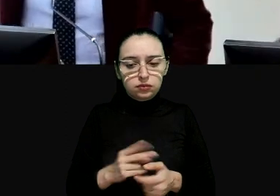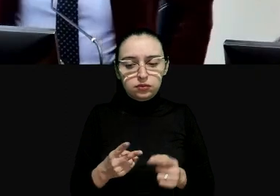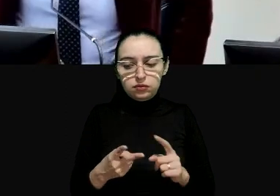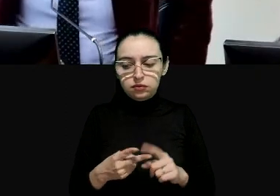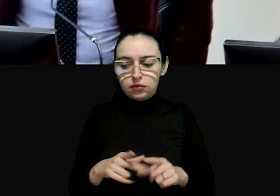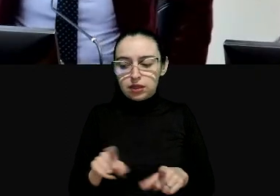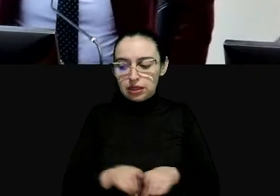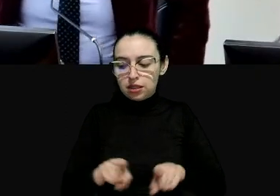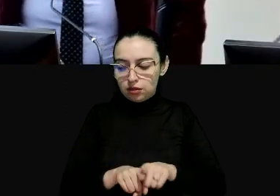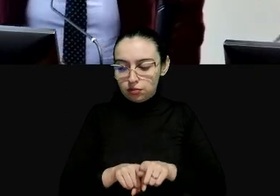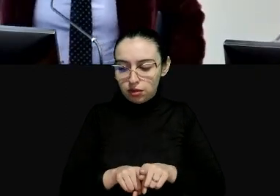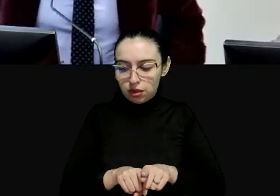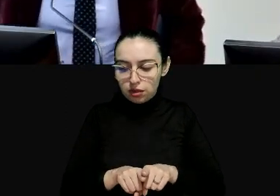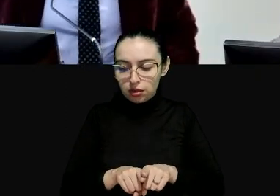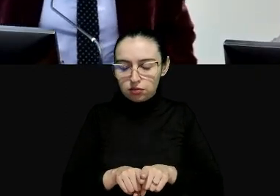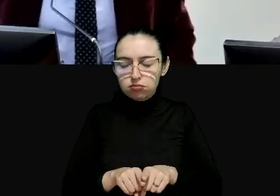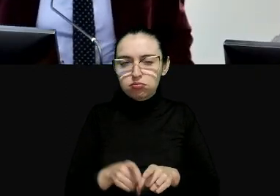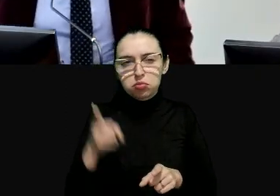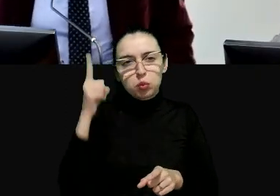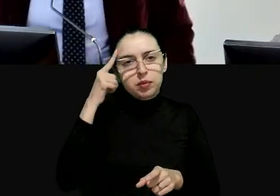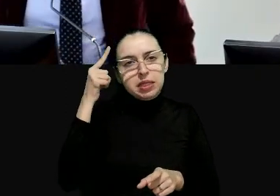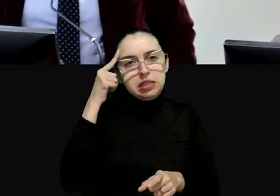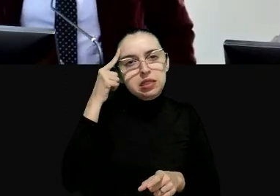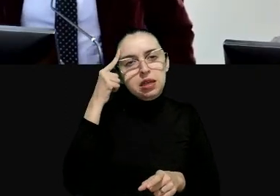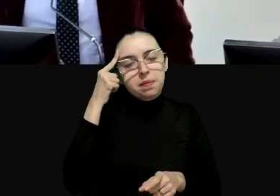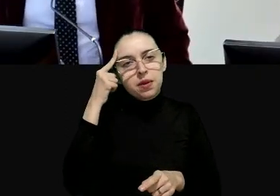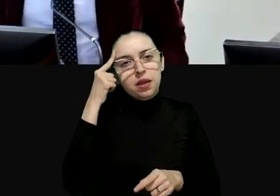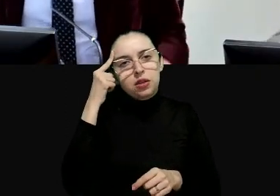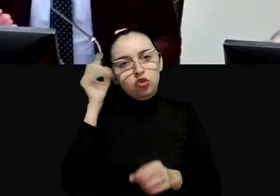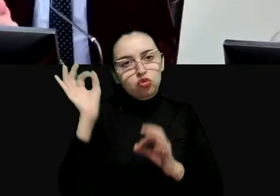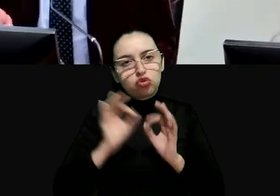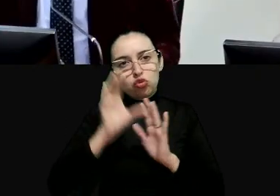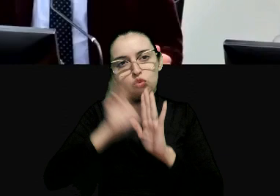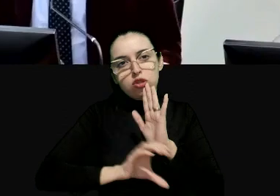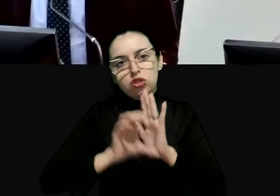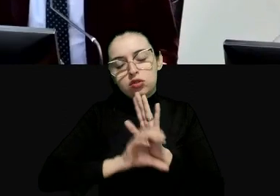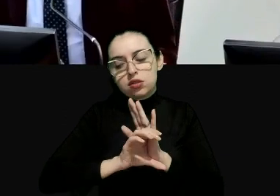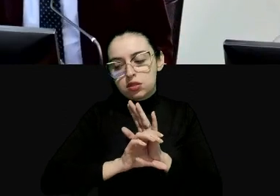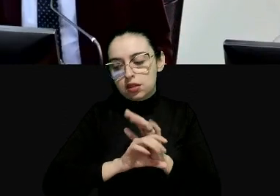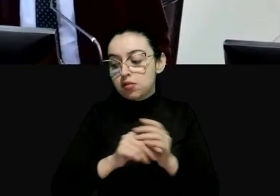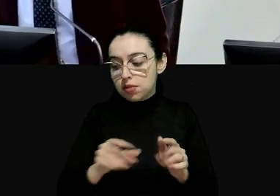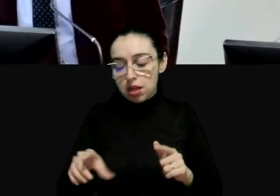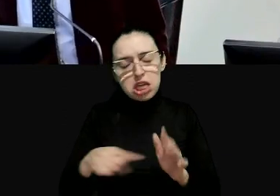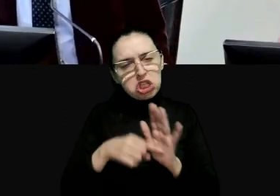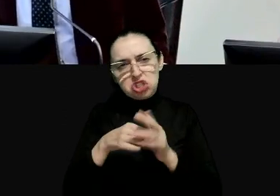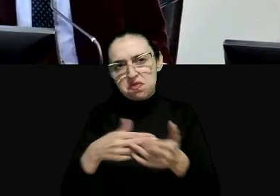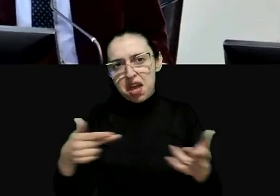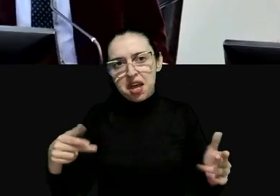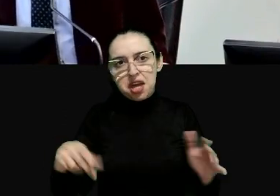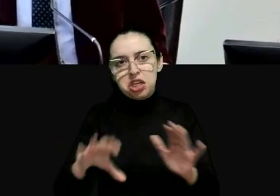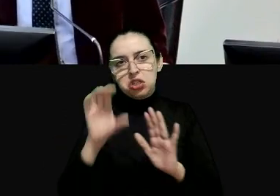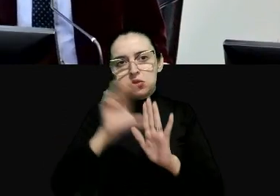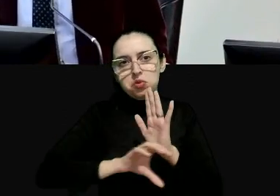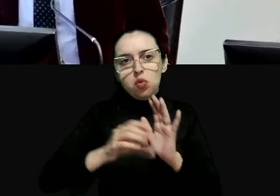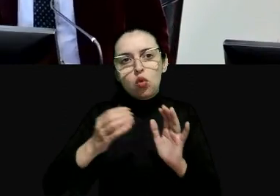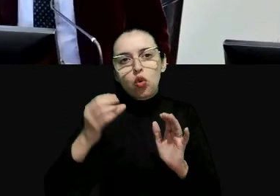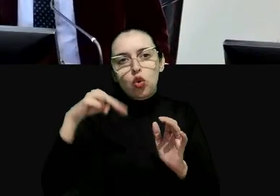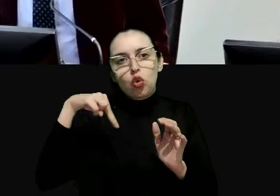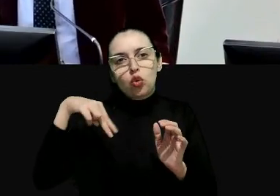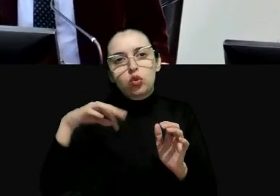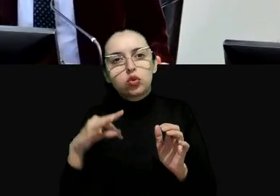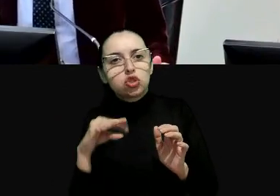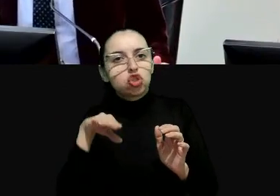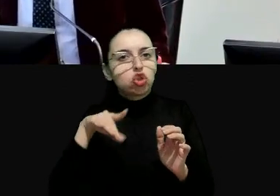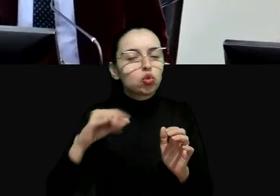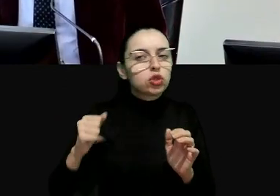mas também há outra lógica de constituição e essas constituições são os